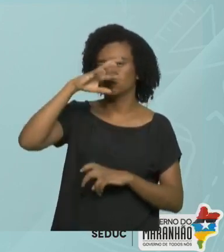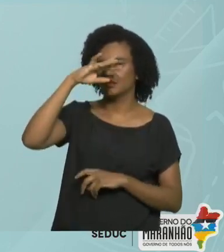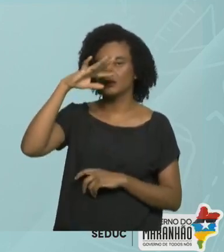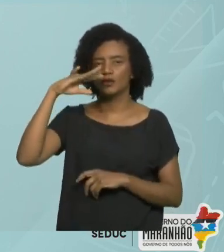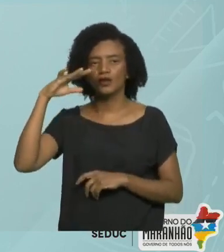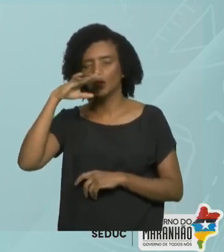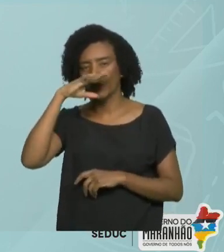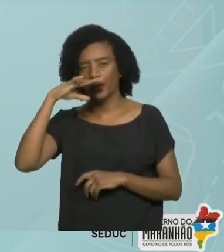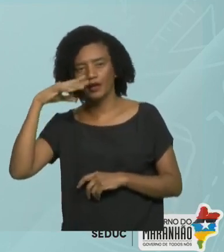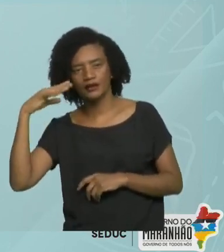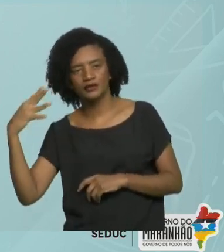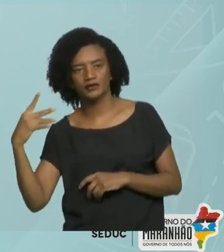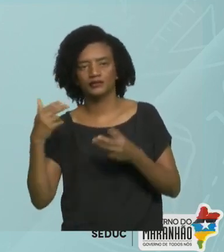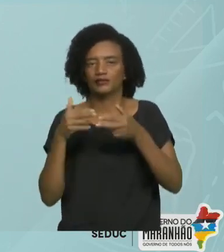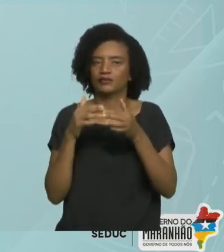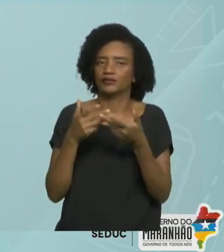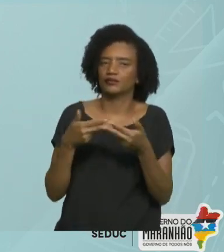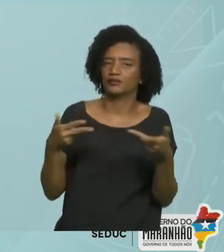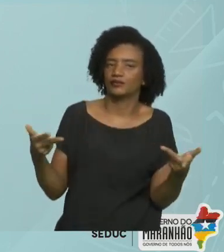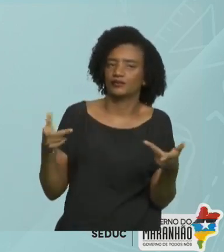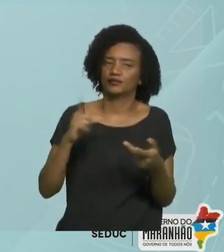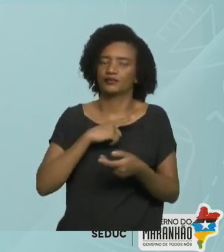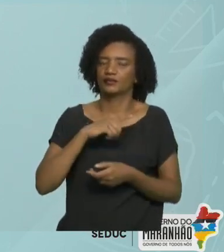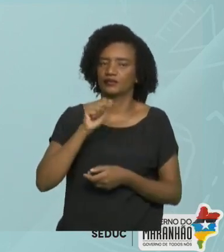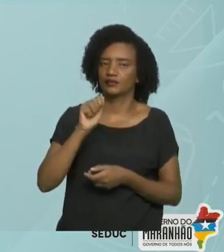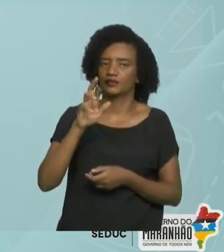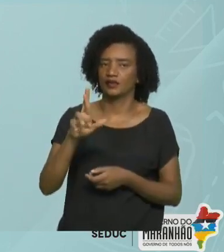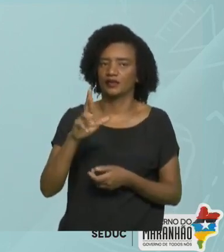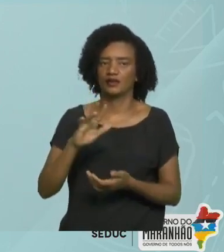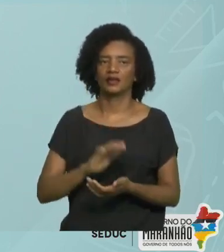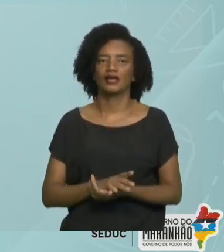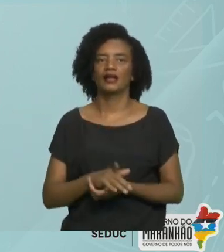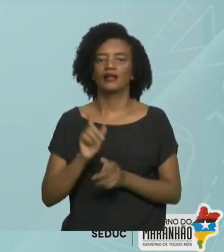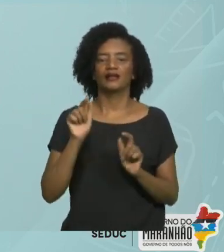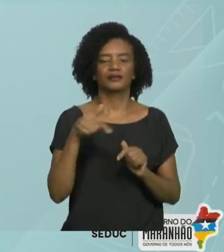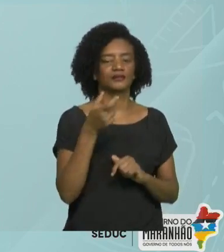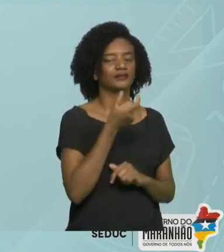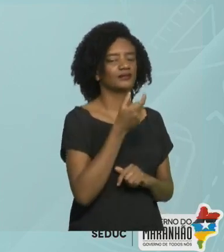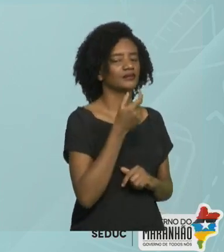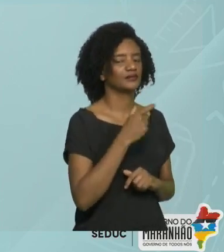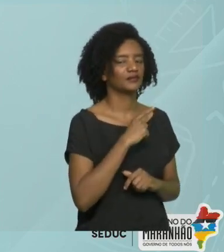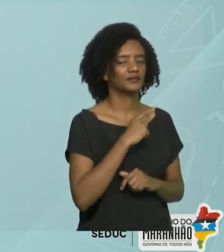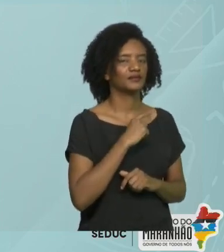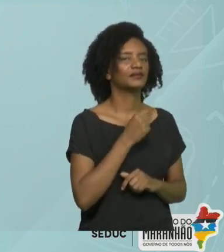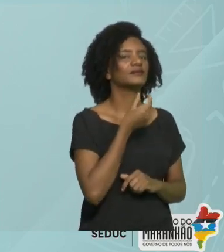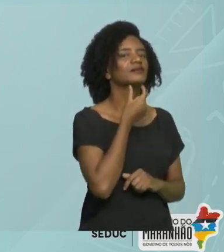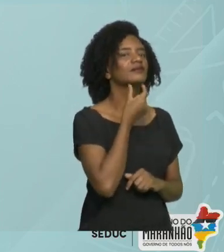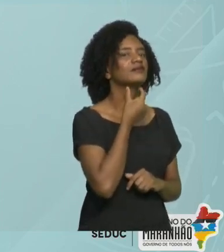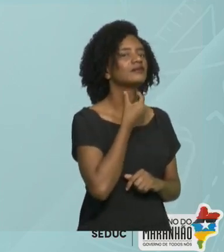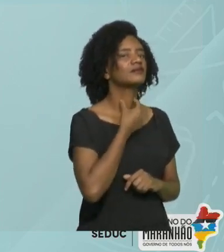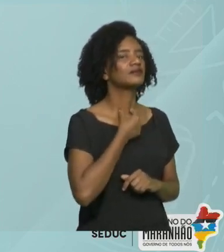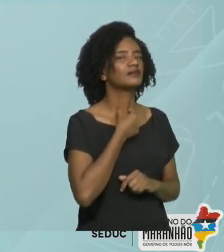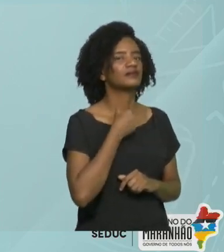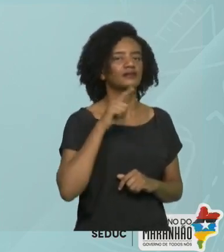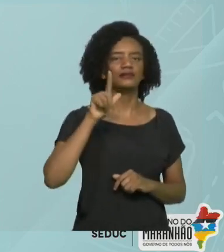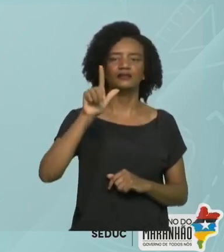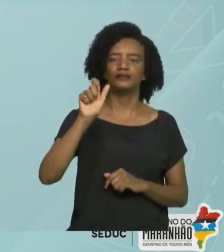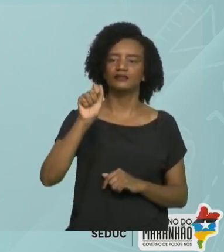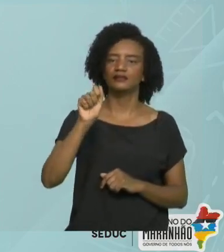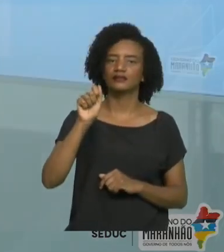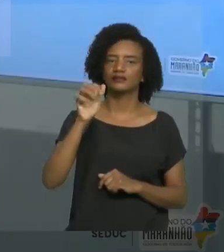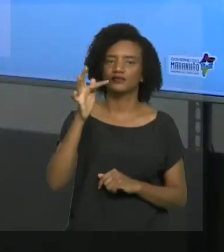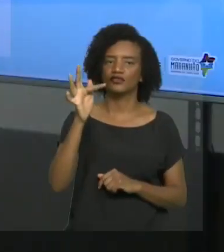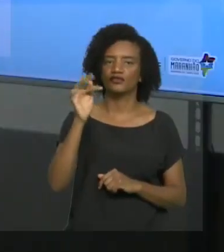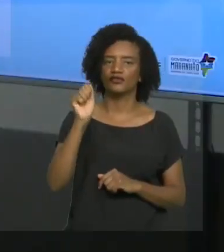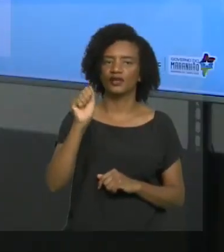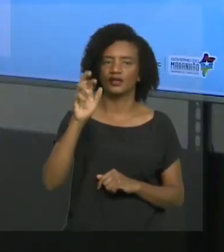respiratório e para o sistema gestório. O é que a gente tem nele? Uma estrutura chamada de epiglote. Então, esse epiglote é como se fosse